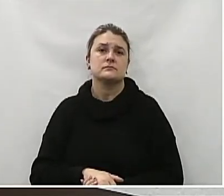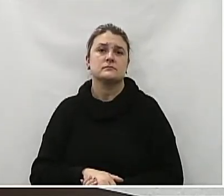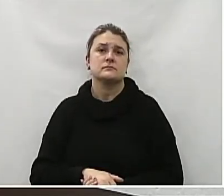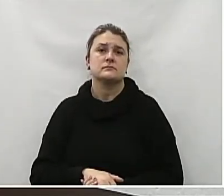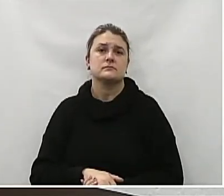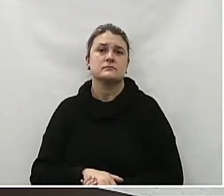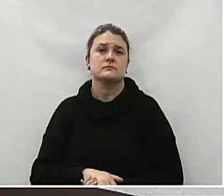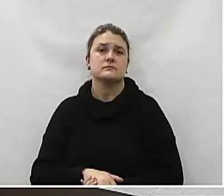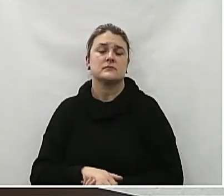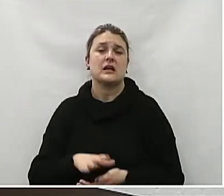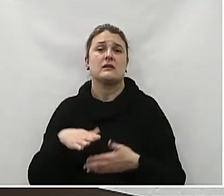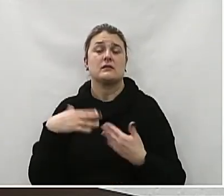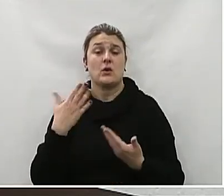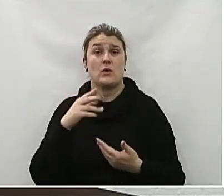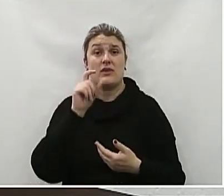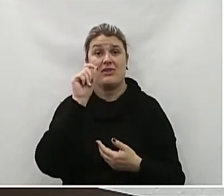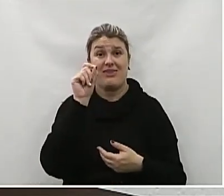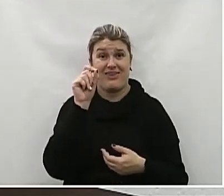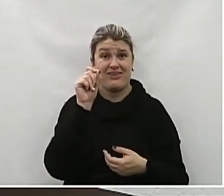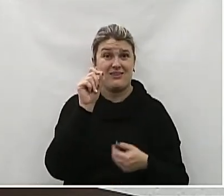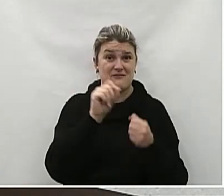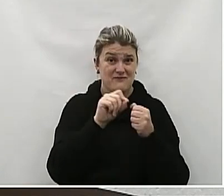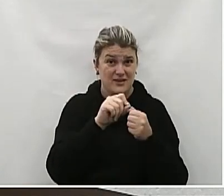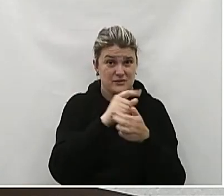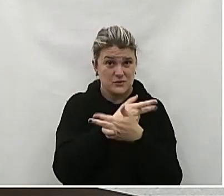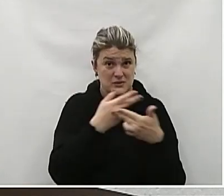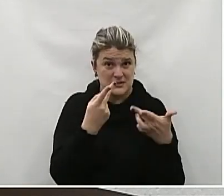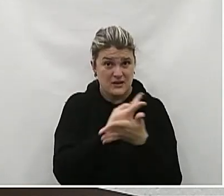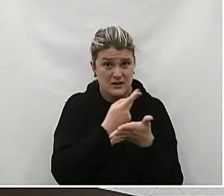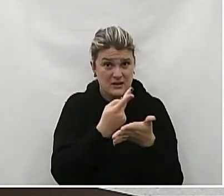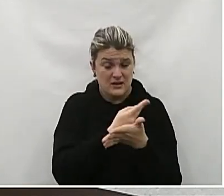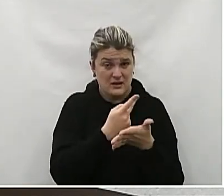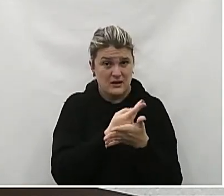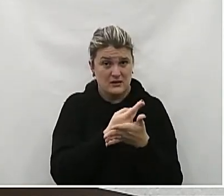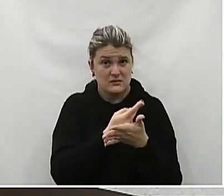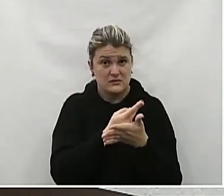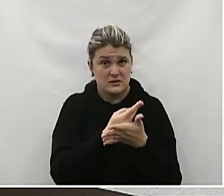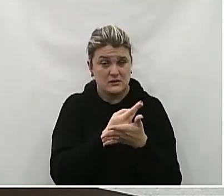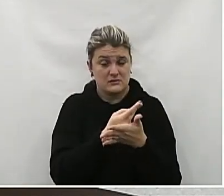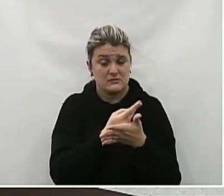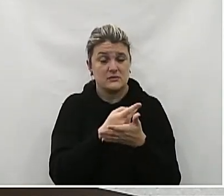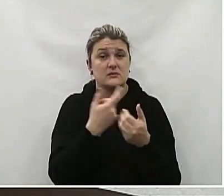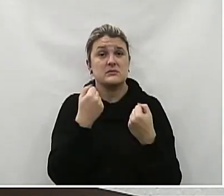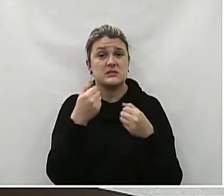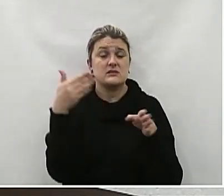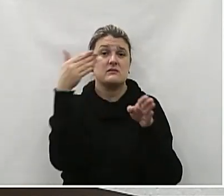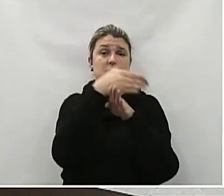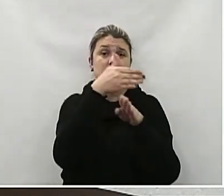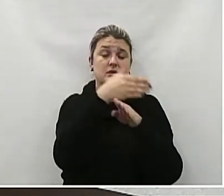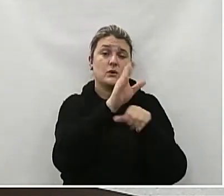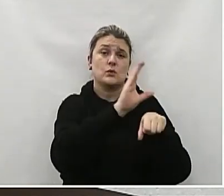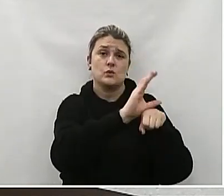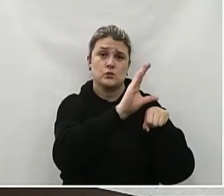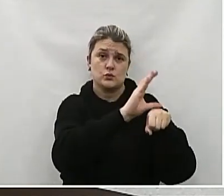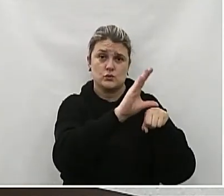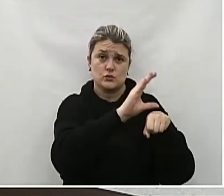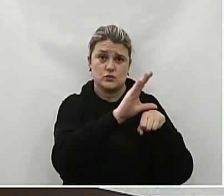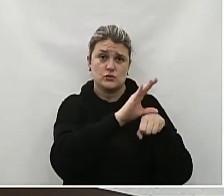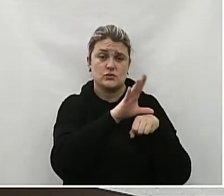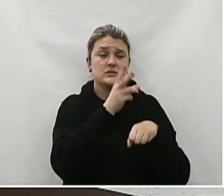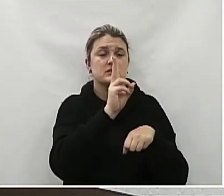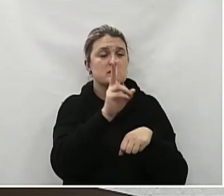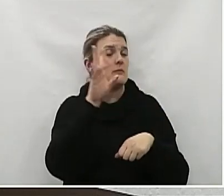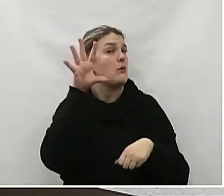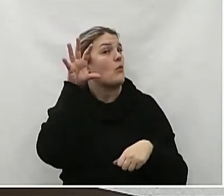Que ele cometeu um crime Realmente E isso faz parte Da aplicação da pena Ele frequentar esses cursos Que ele vai ficar